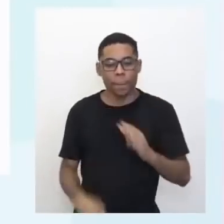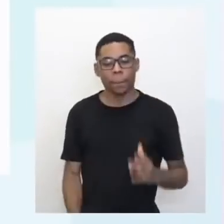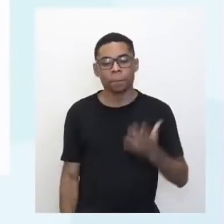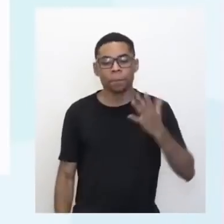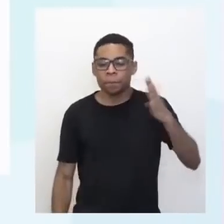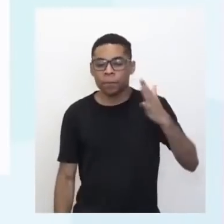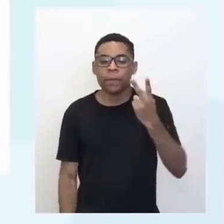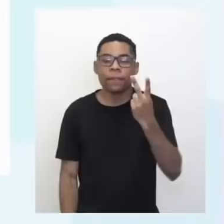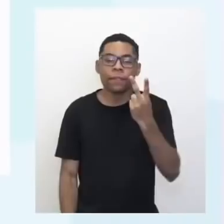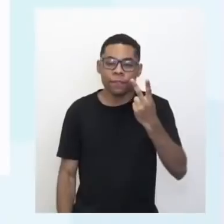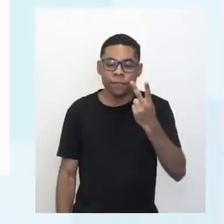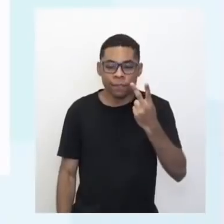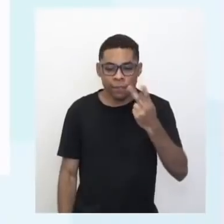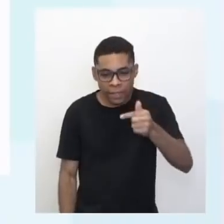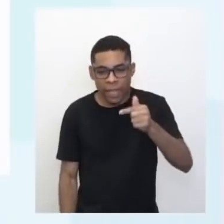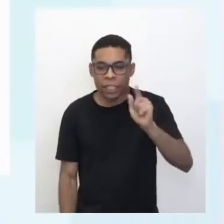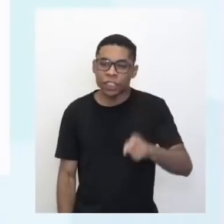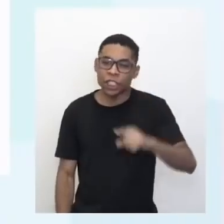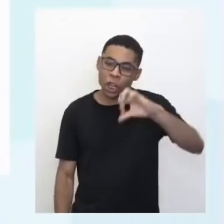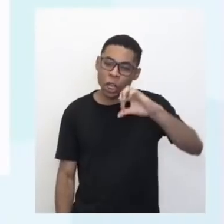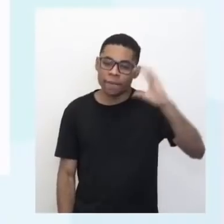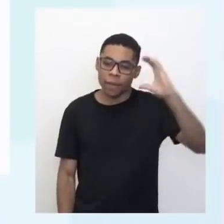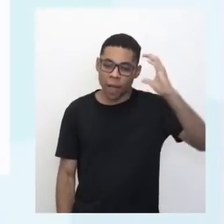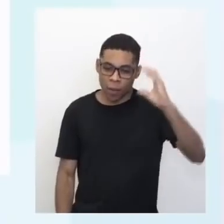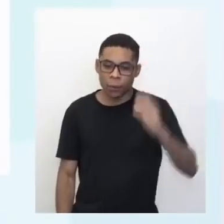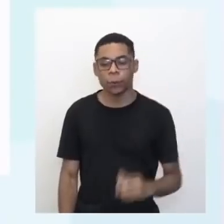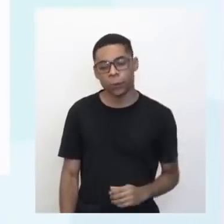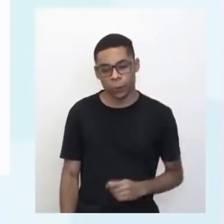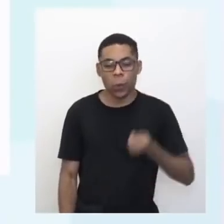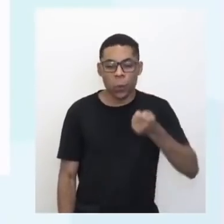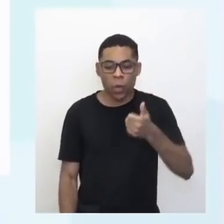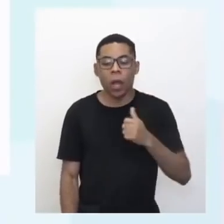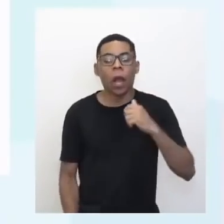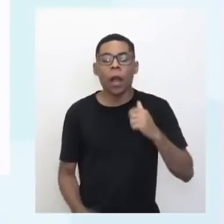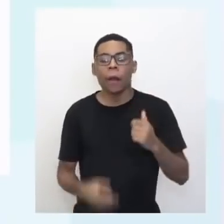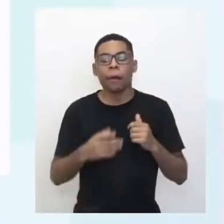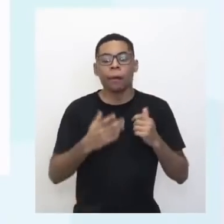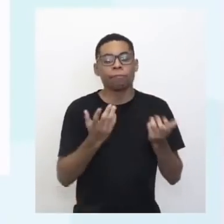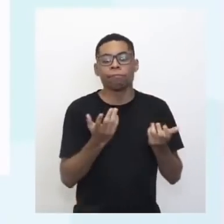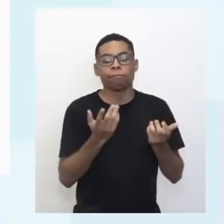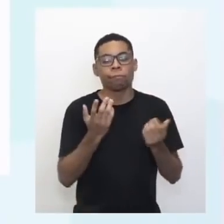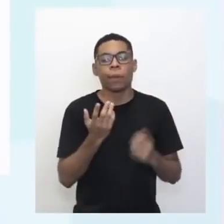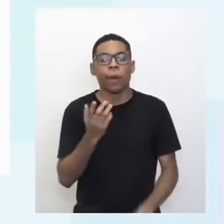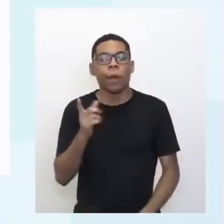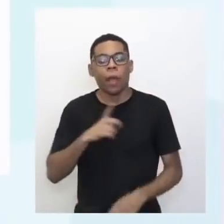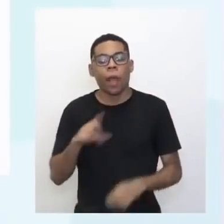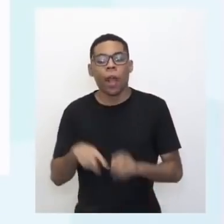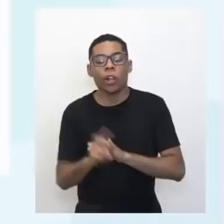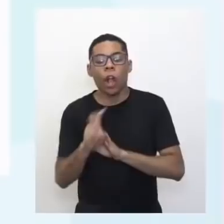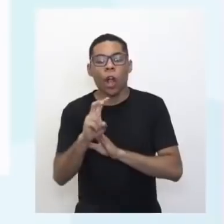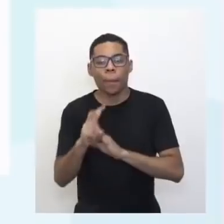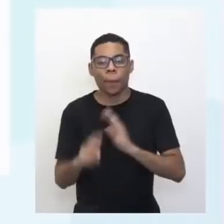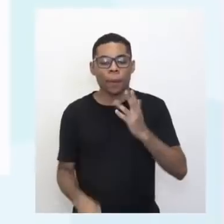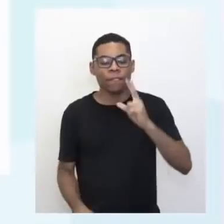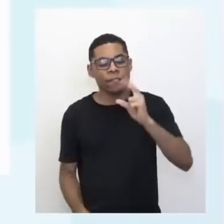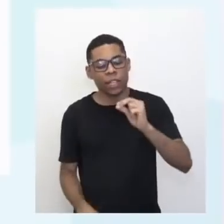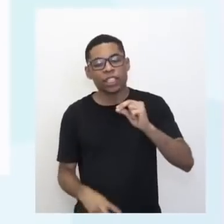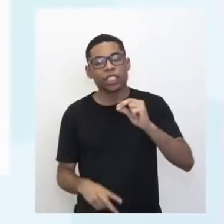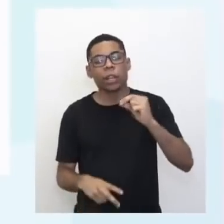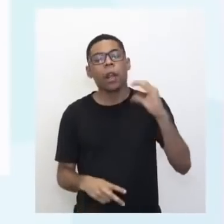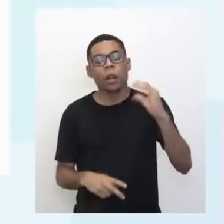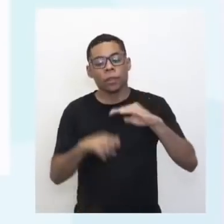e 27, 28 graus, né? Celsius. Já a cobra está aí caindo ali na temperatura de 20 graus até 19,6.